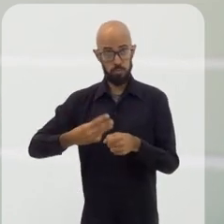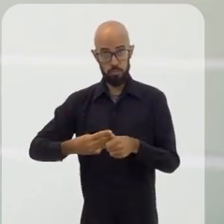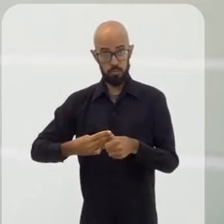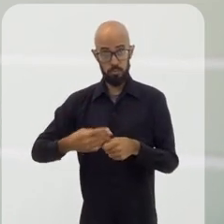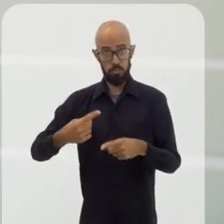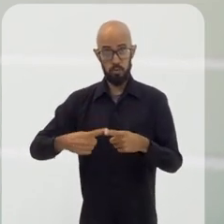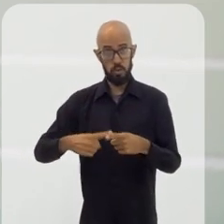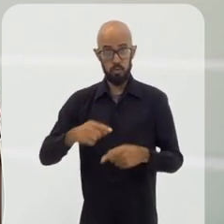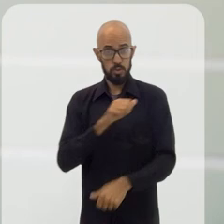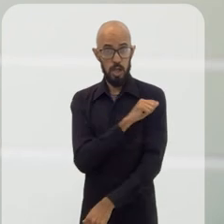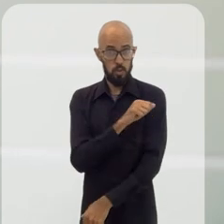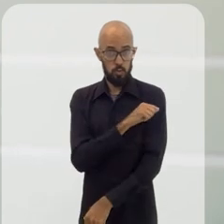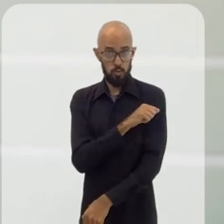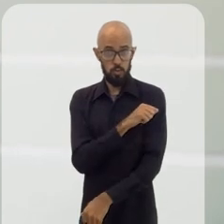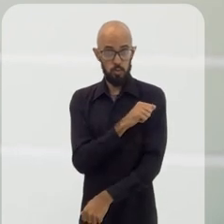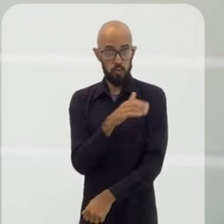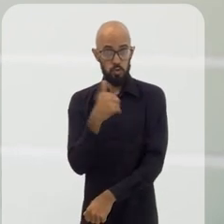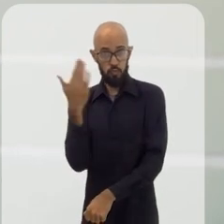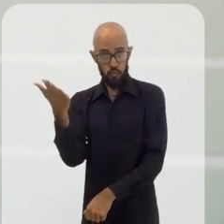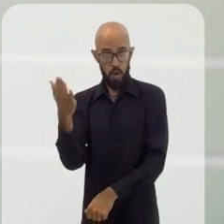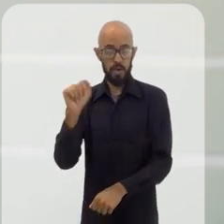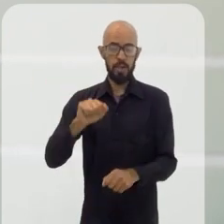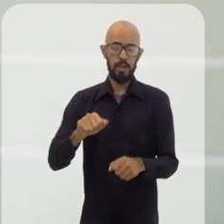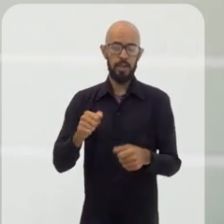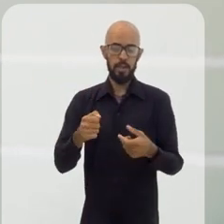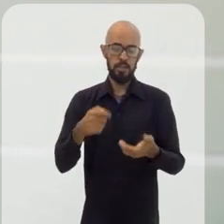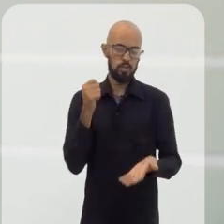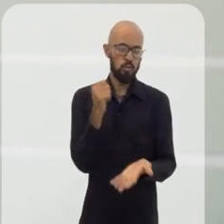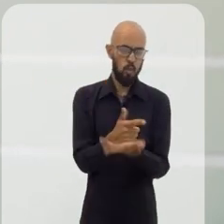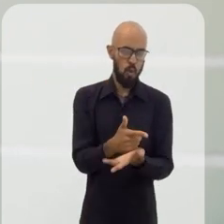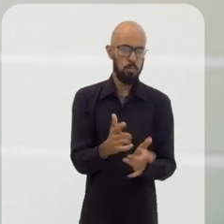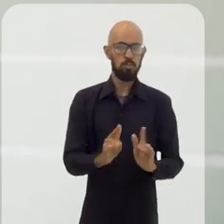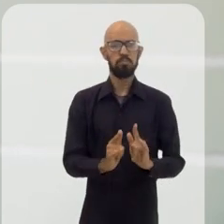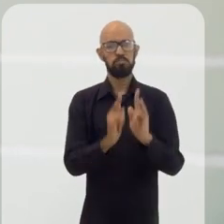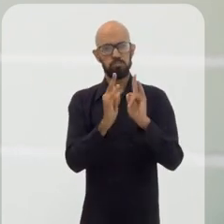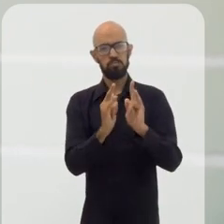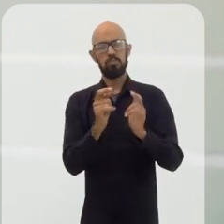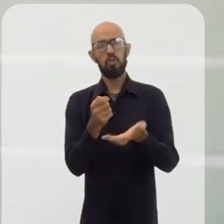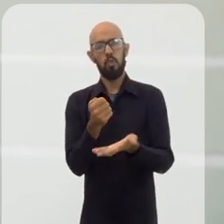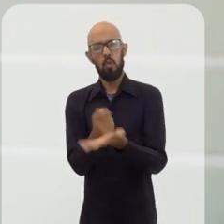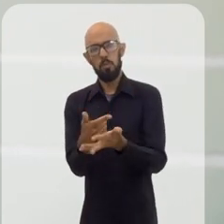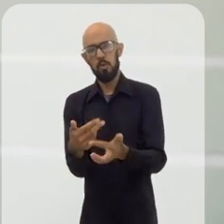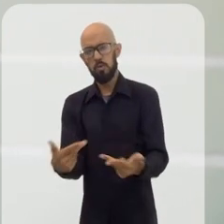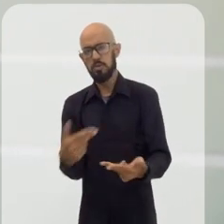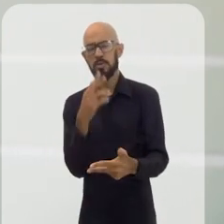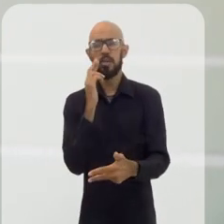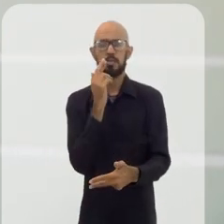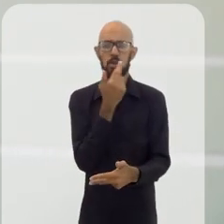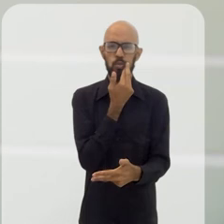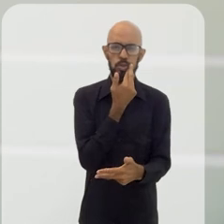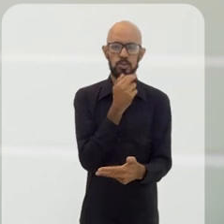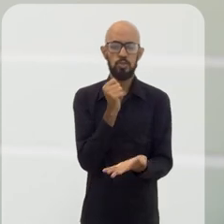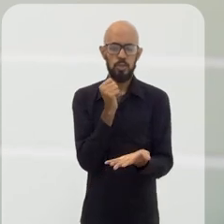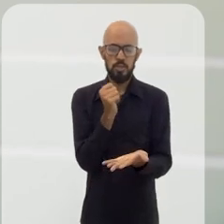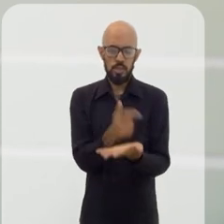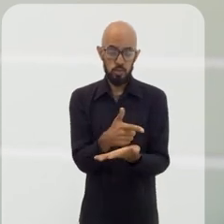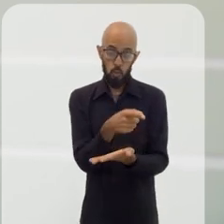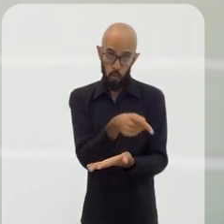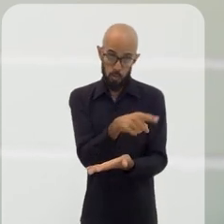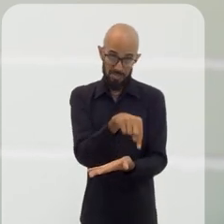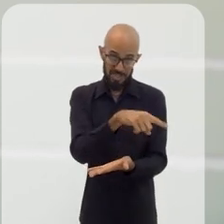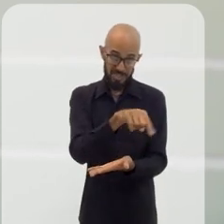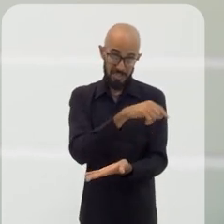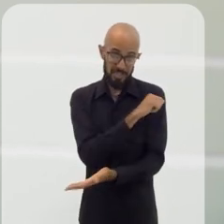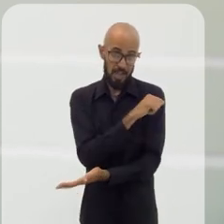porque os alunos que vêm de fora aqui acabam movimentando o mercado imobiliário, acabam movimentando os restaurantes locais e o